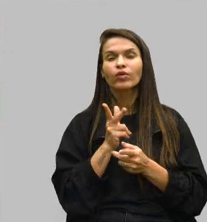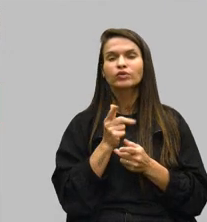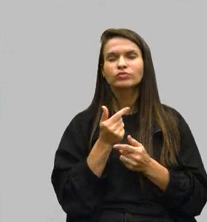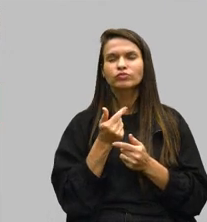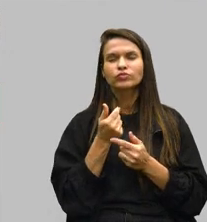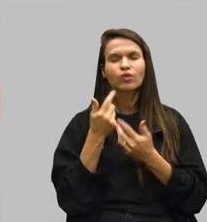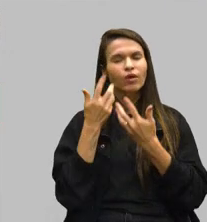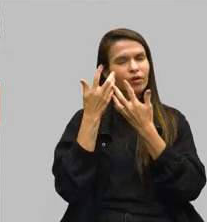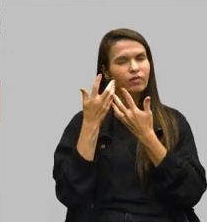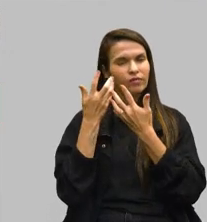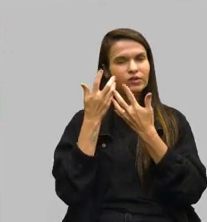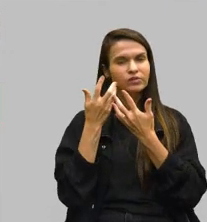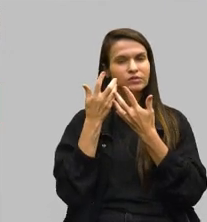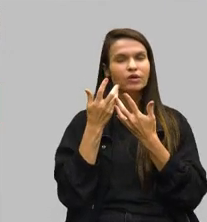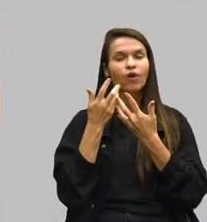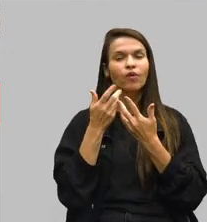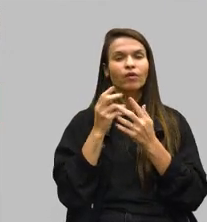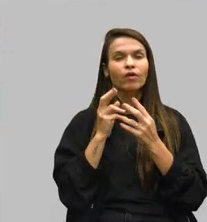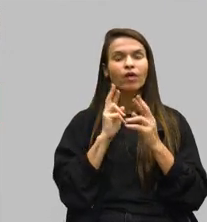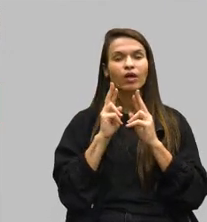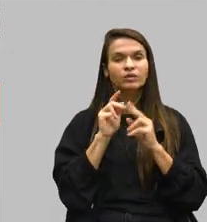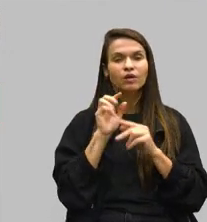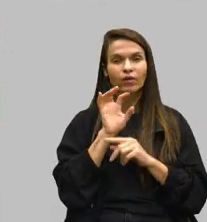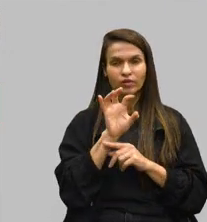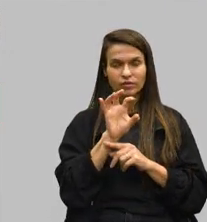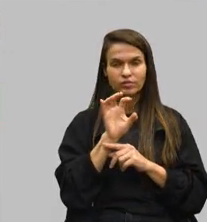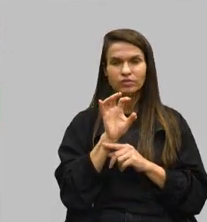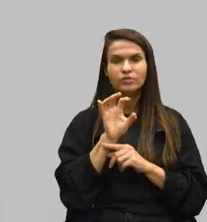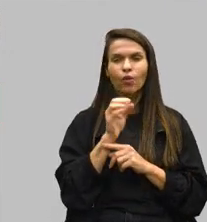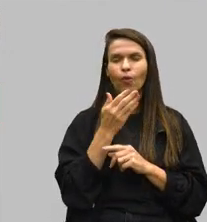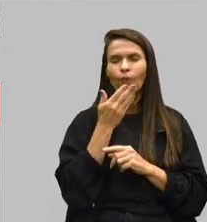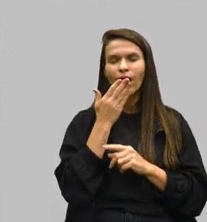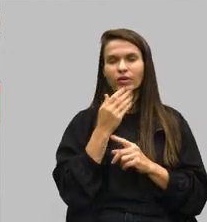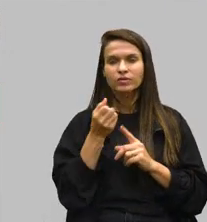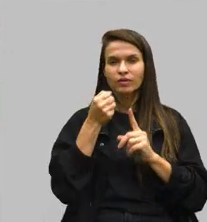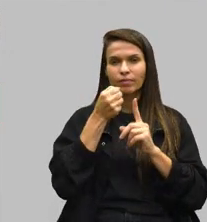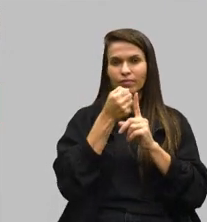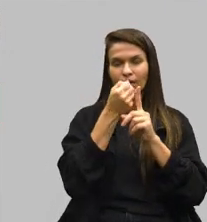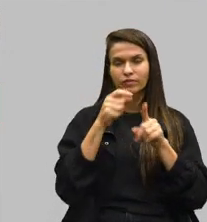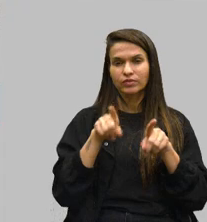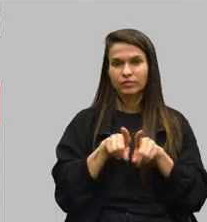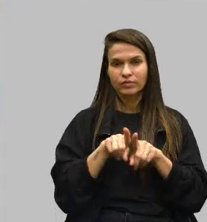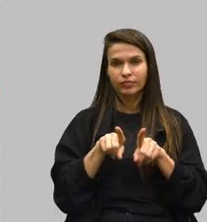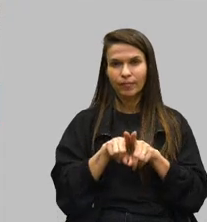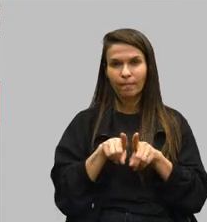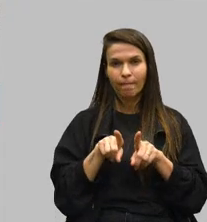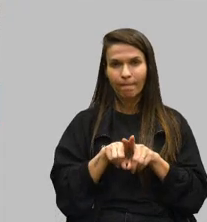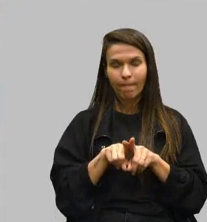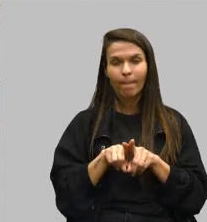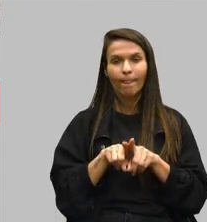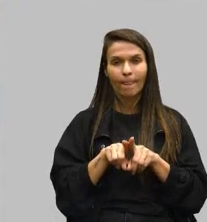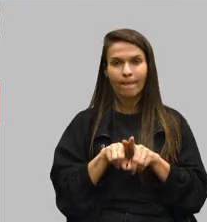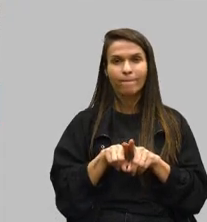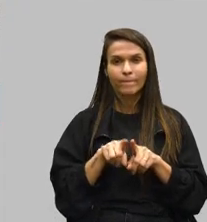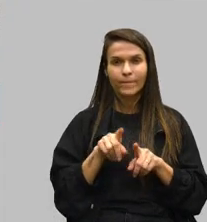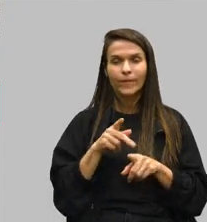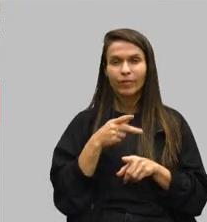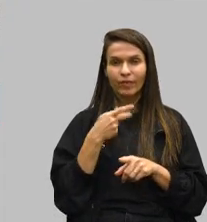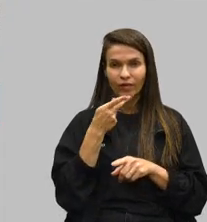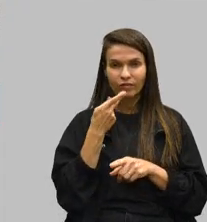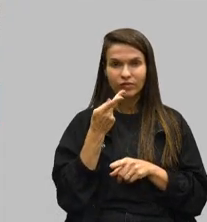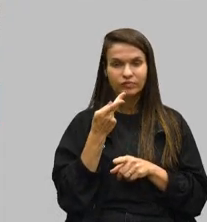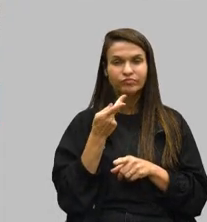relação a isso, como a gente pode mensurar, quais são os impactos e também, além disso, falando em termos de mensuração,